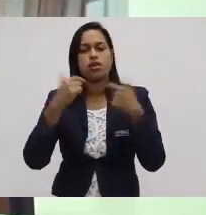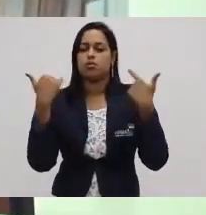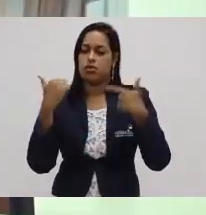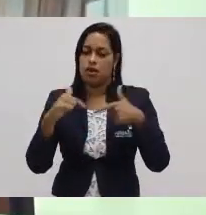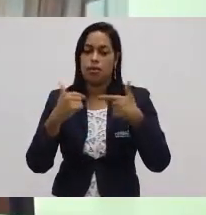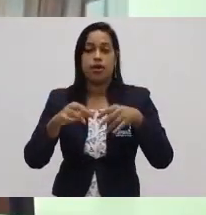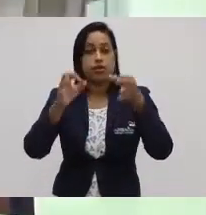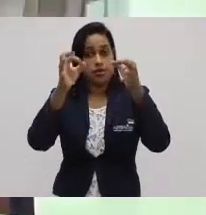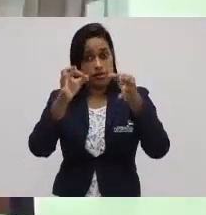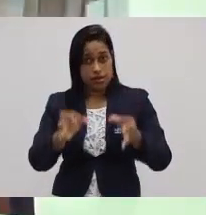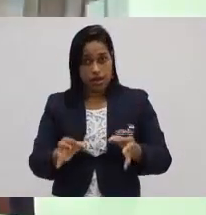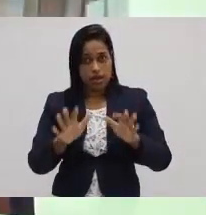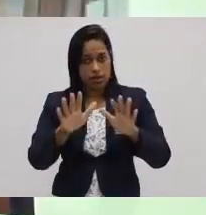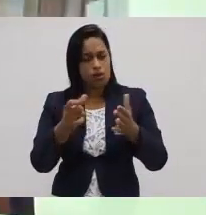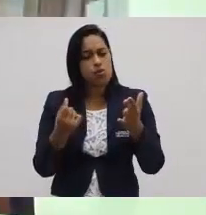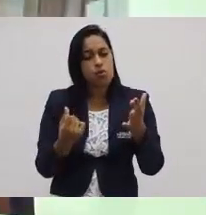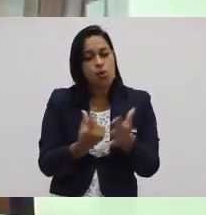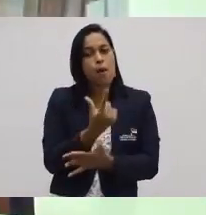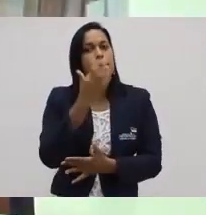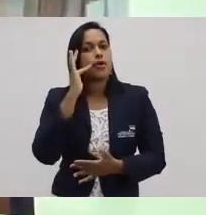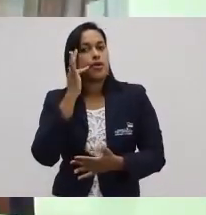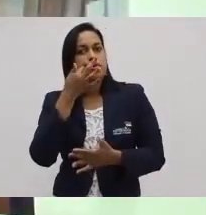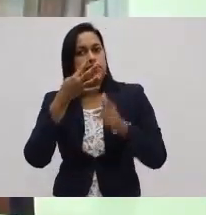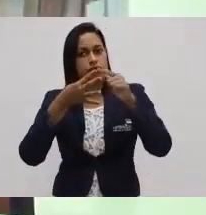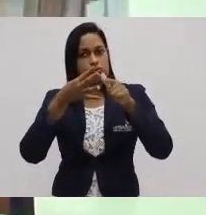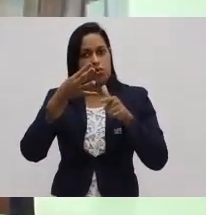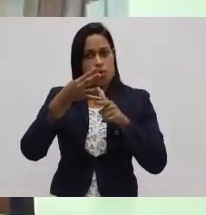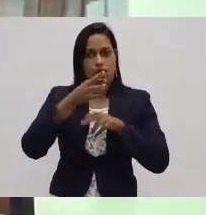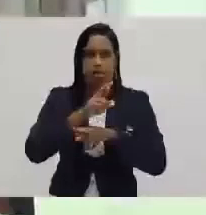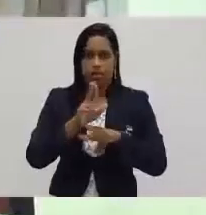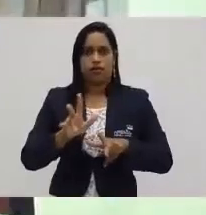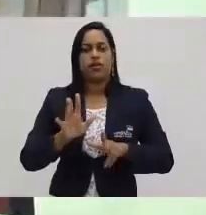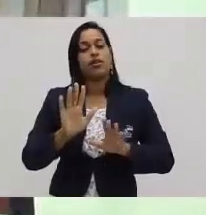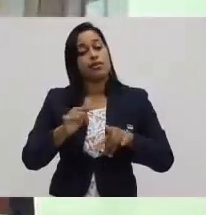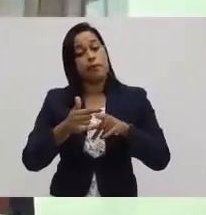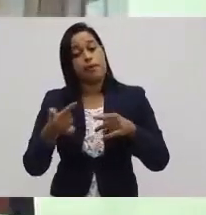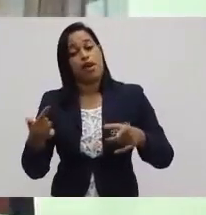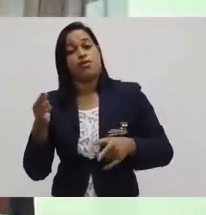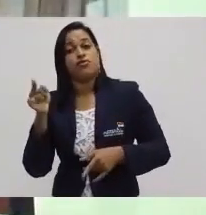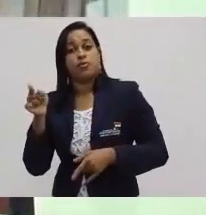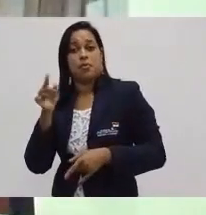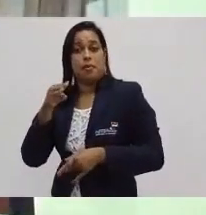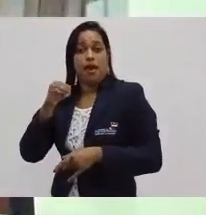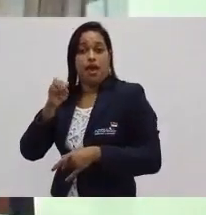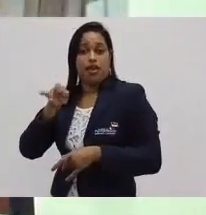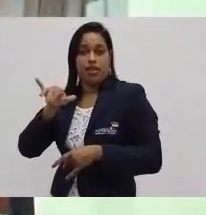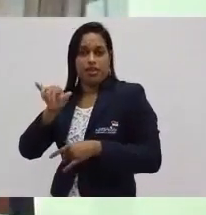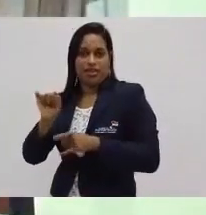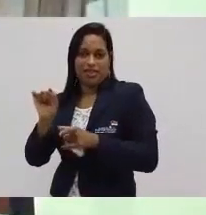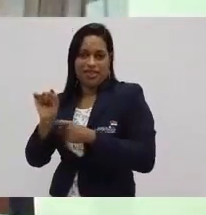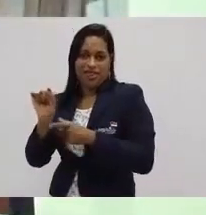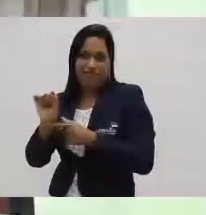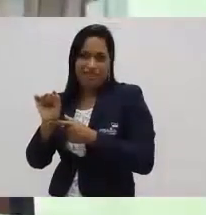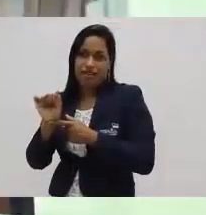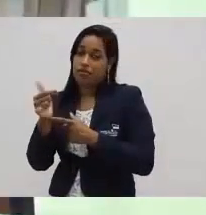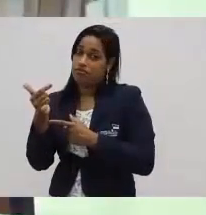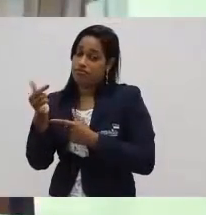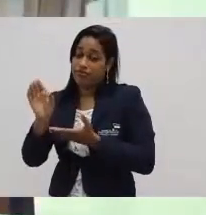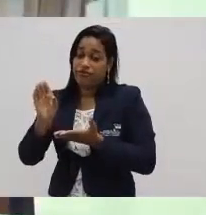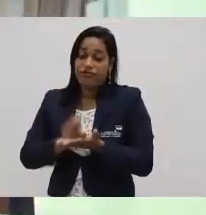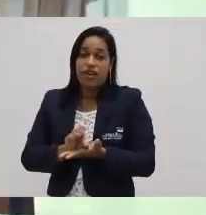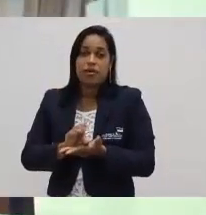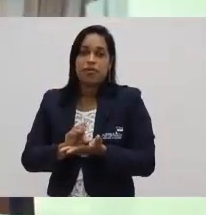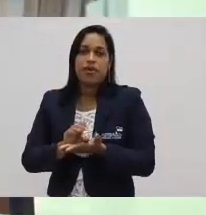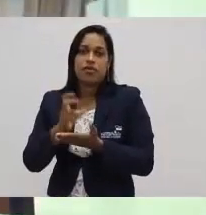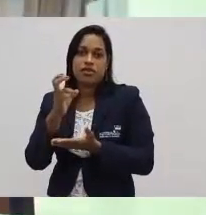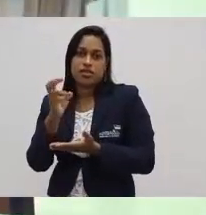a coisa certa, os dois compraram as quatro frutas. No entanto, Maria, que gastou menos recurso, nesse caso, o